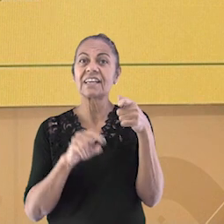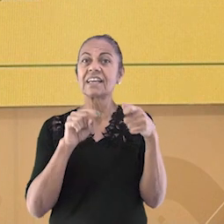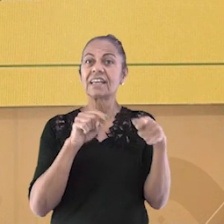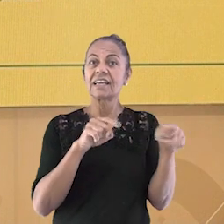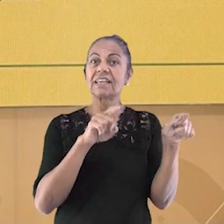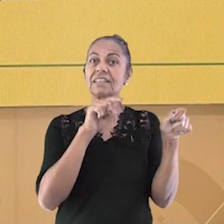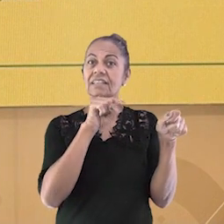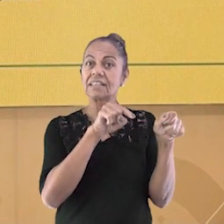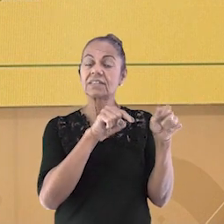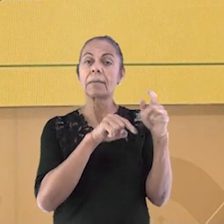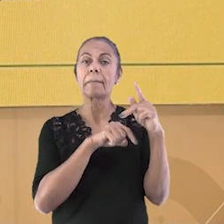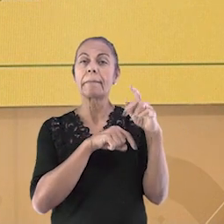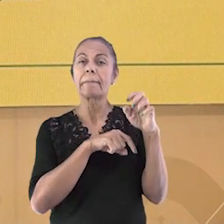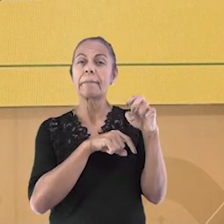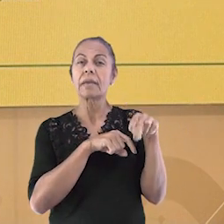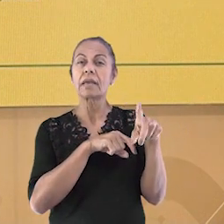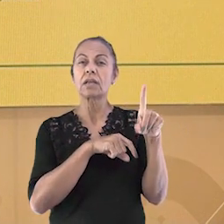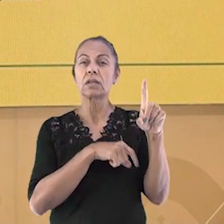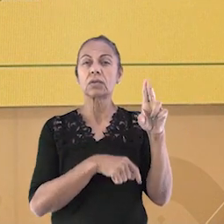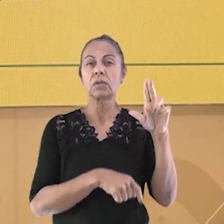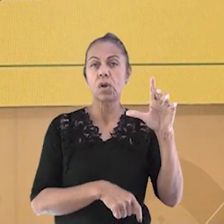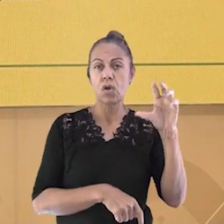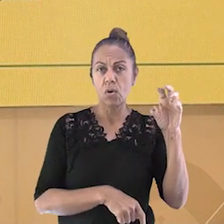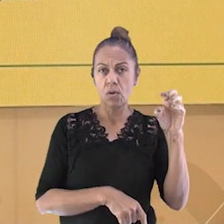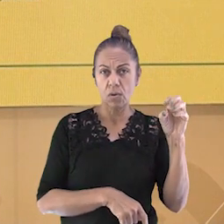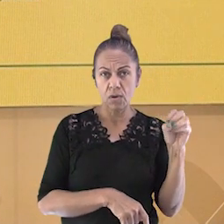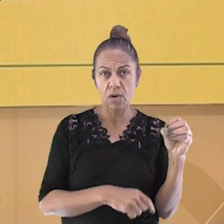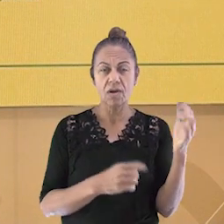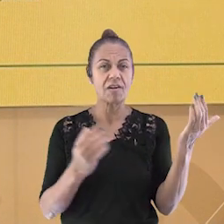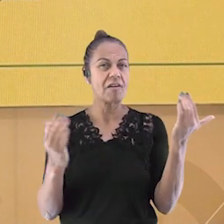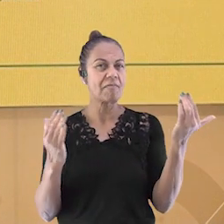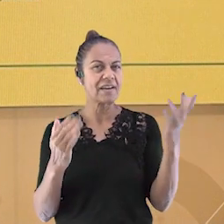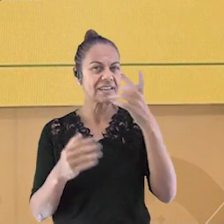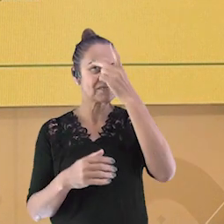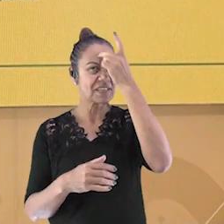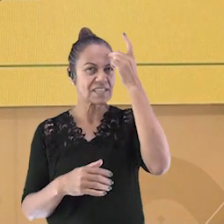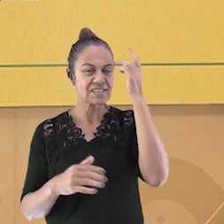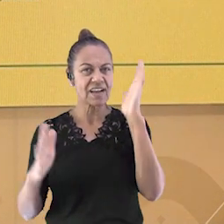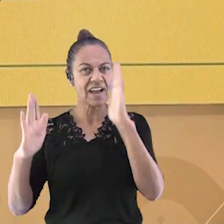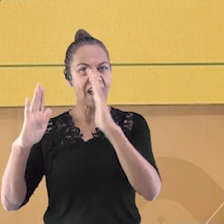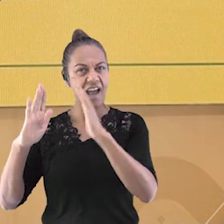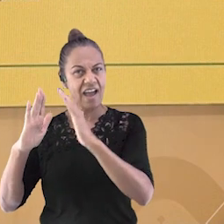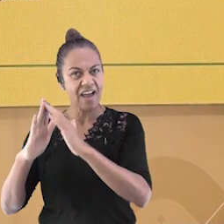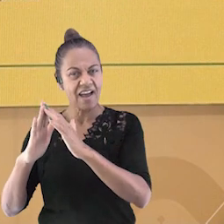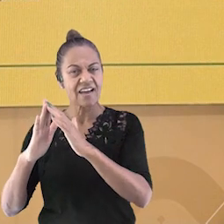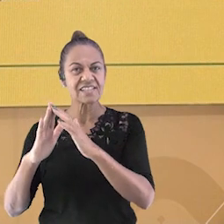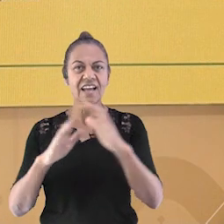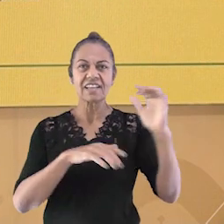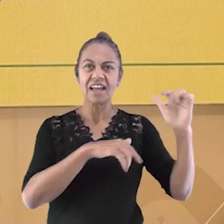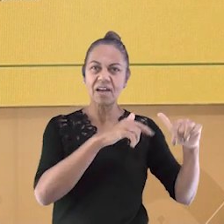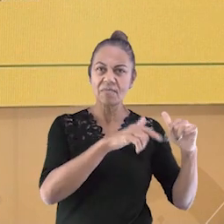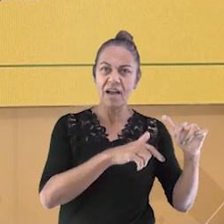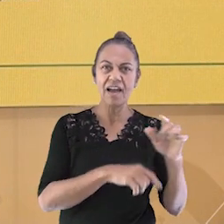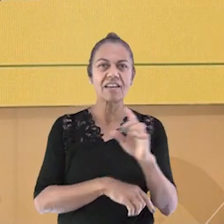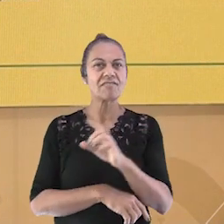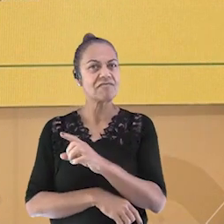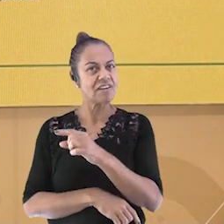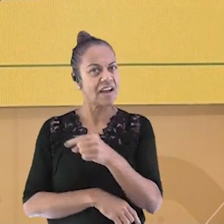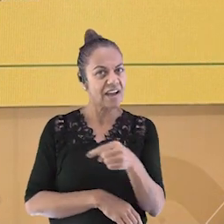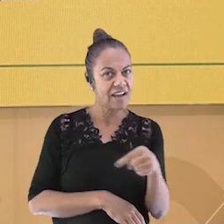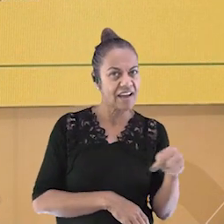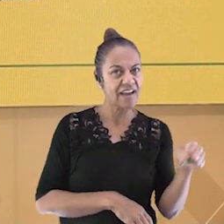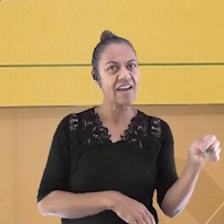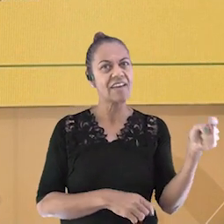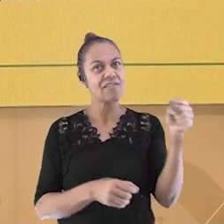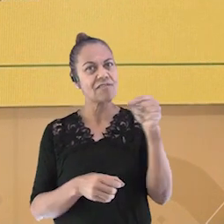faz o movimento de ida e de retorno. Assim como a mobilidade pendular, a pessoa faz o movimento de